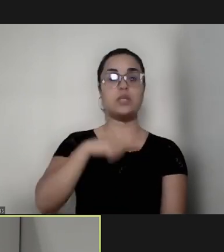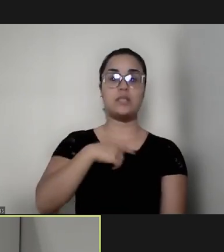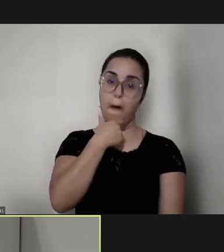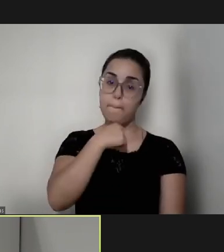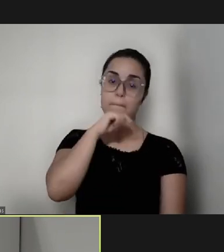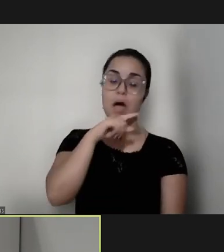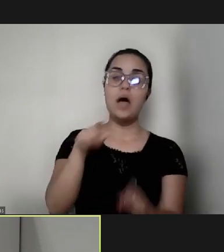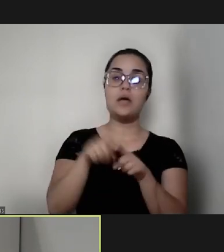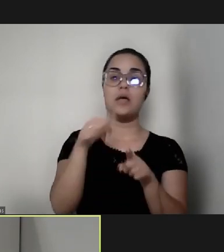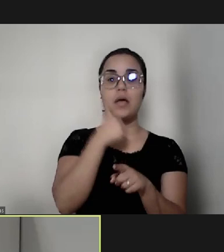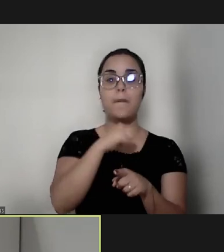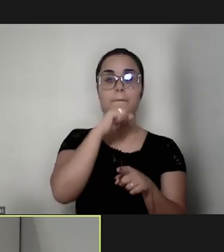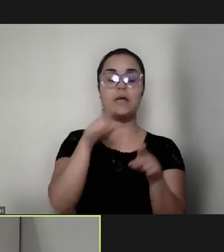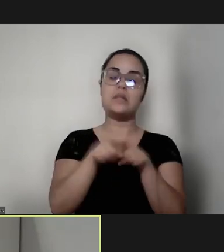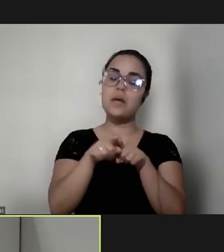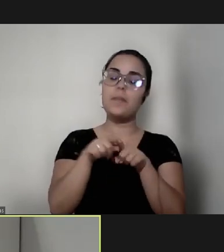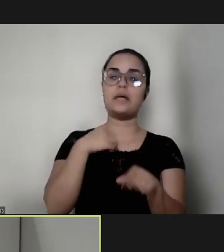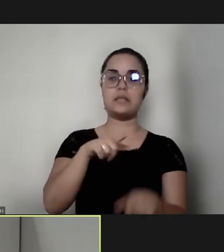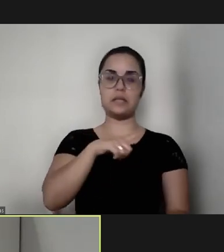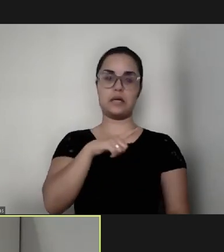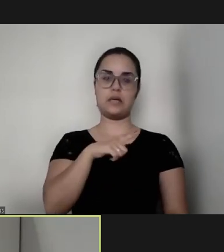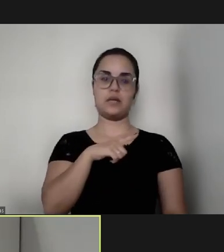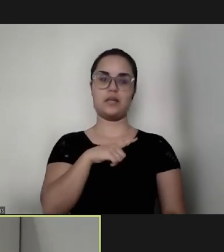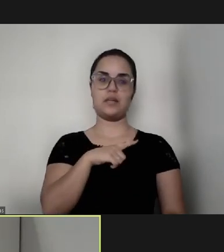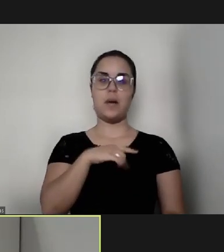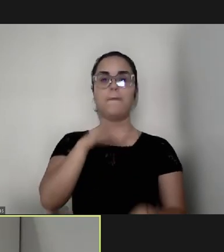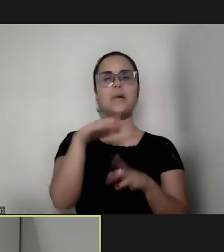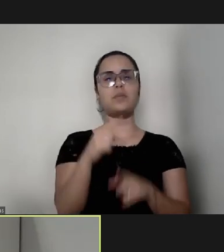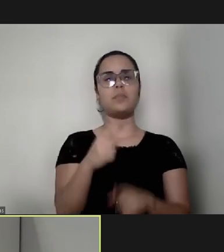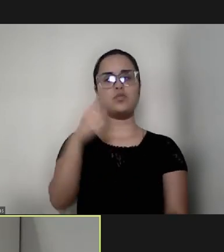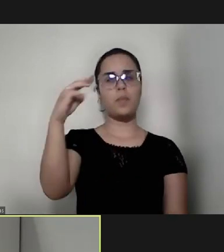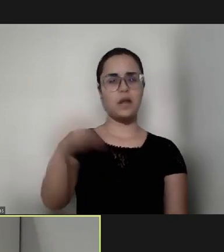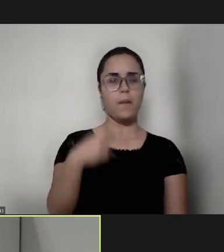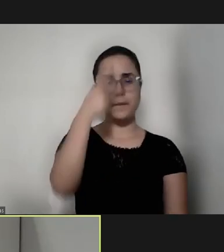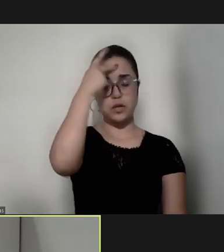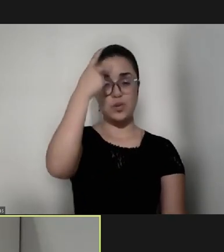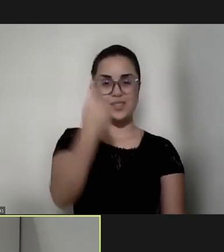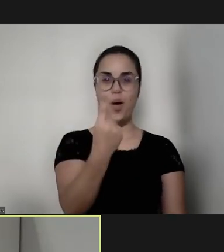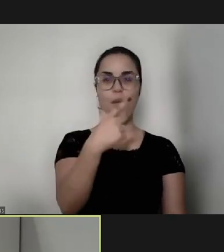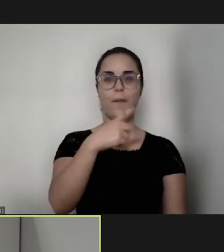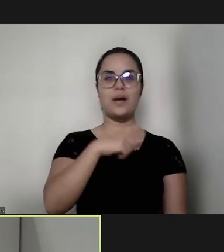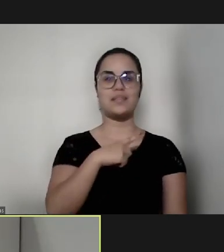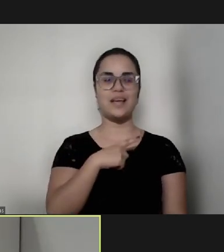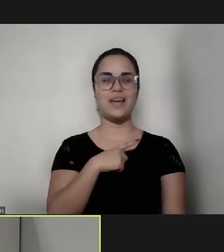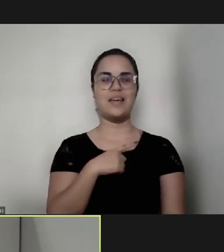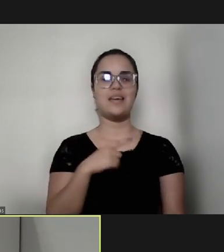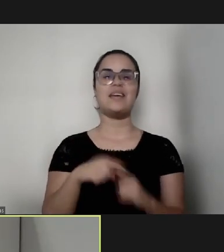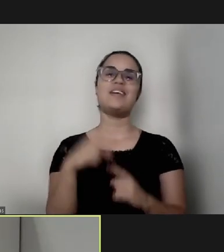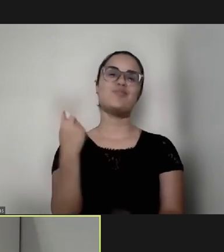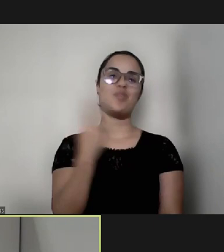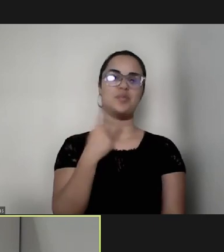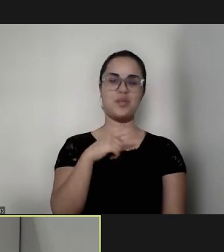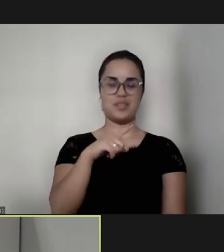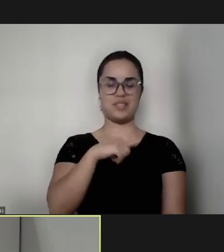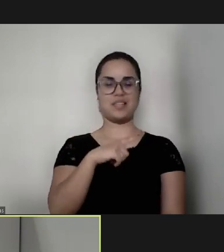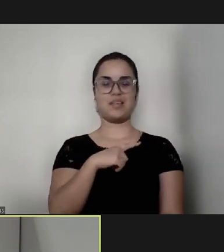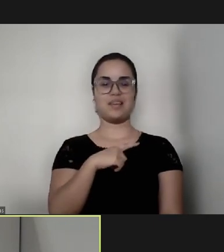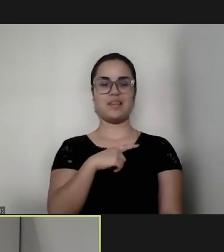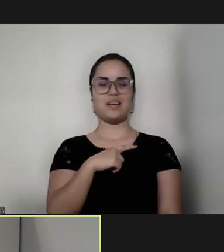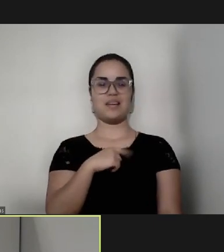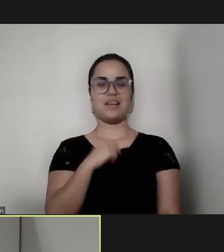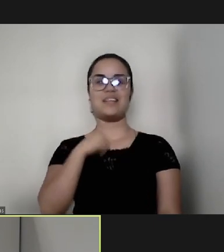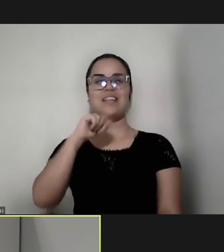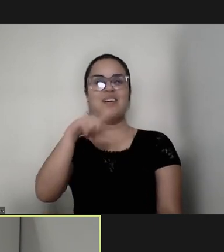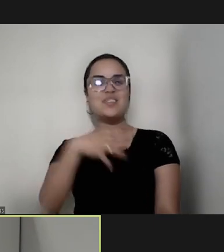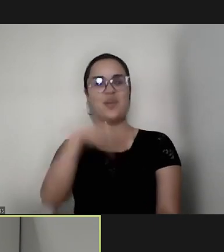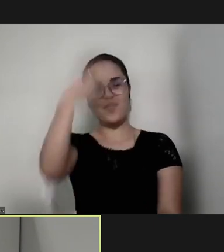milhão de pessoas, uma pessoa tem esse gene e eu, papai do João, temos, então eu falo que somos almas gêmeas,